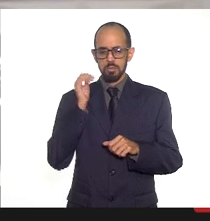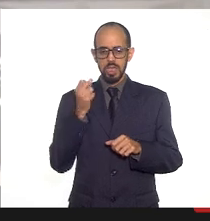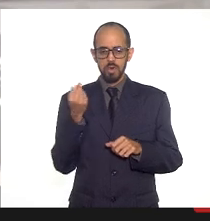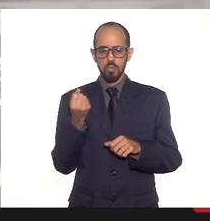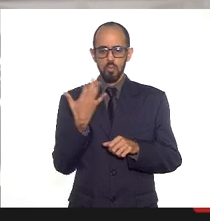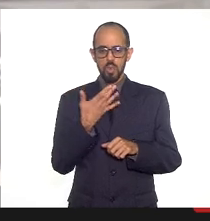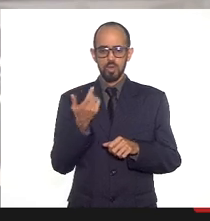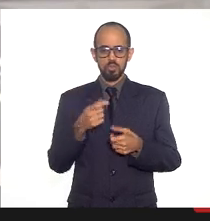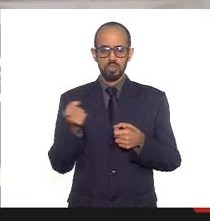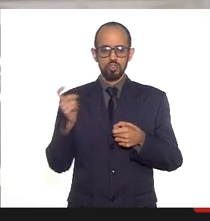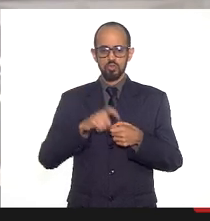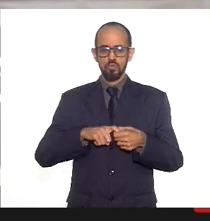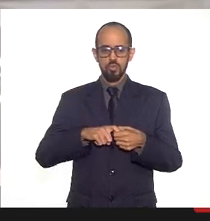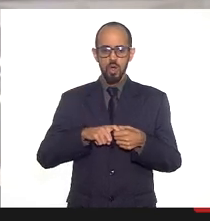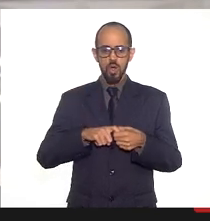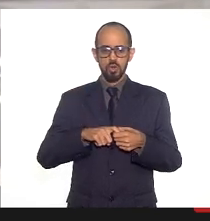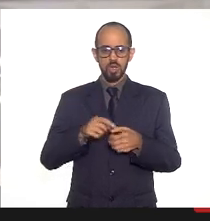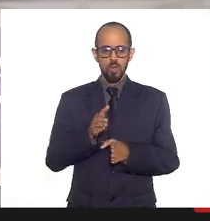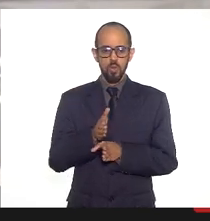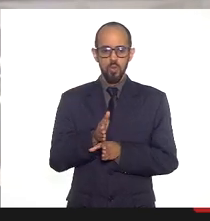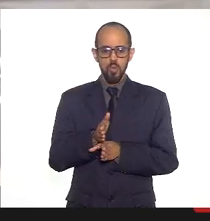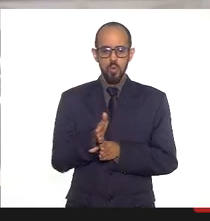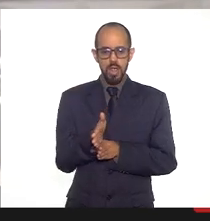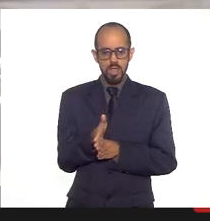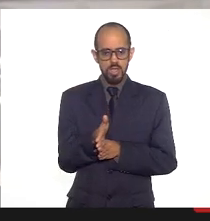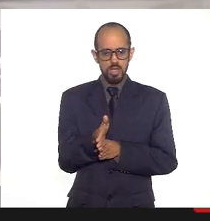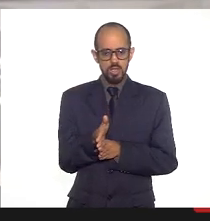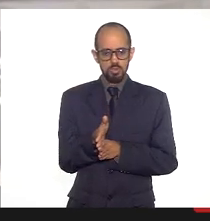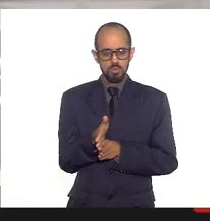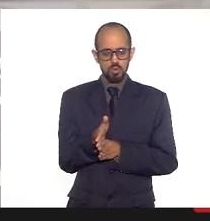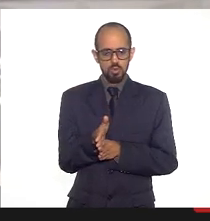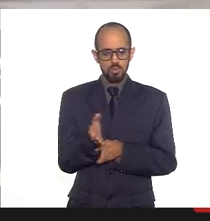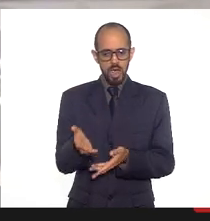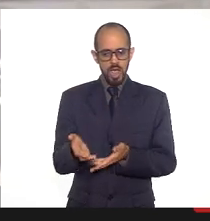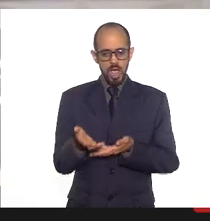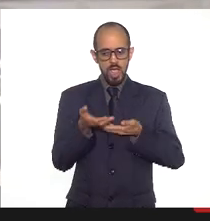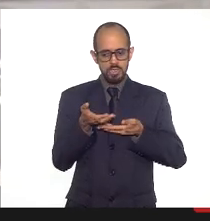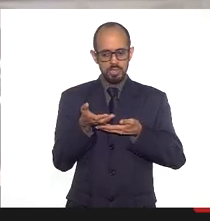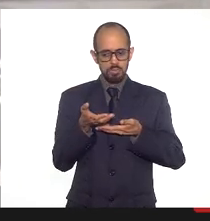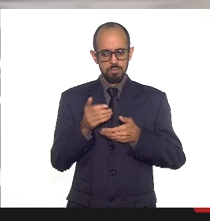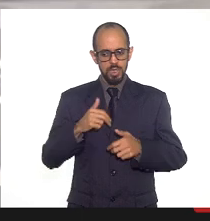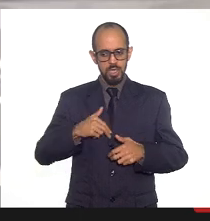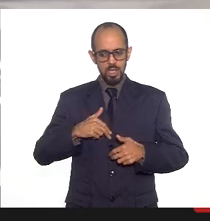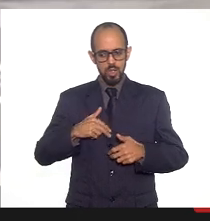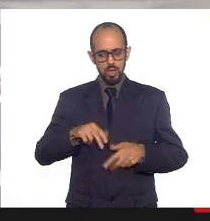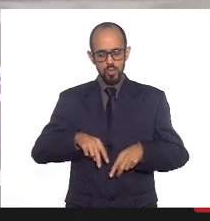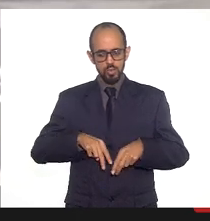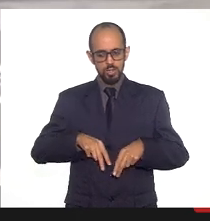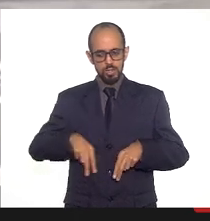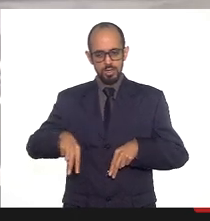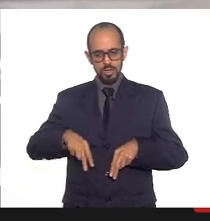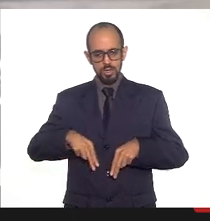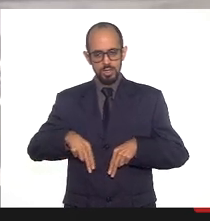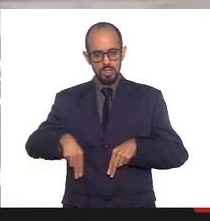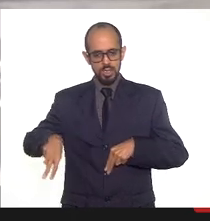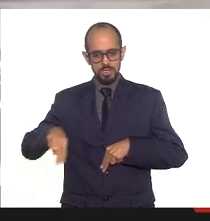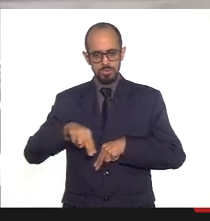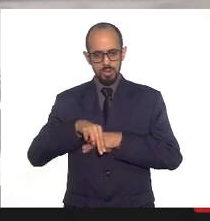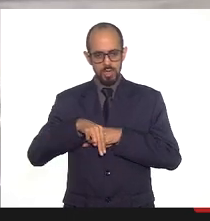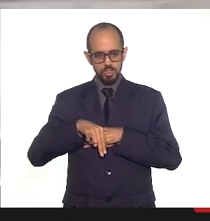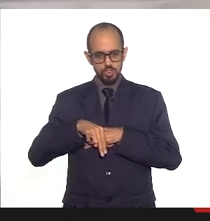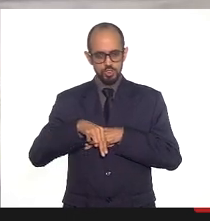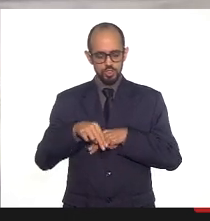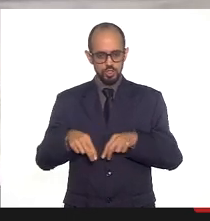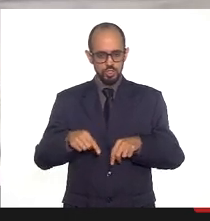retorna ao equilíbrio para atender as questões do transplante e da oncologia. Quando a gente olha as